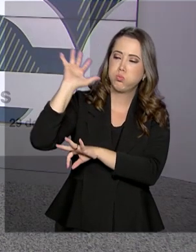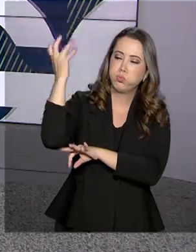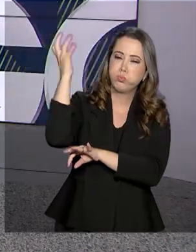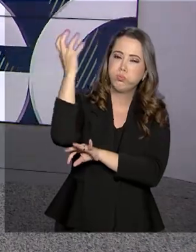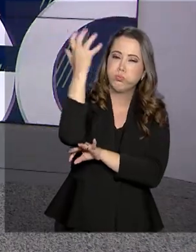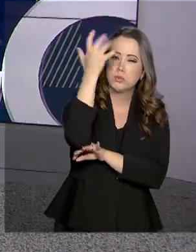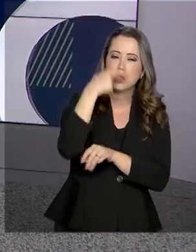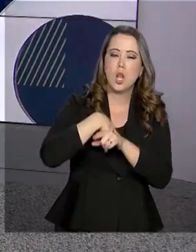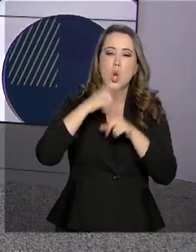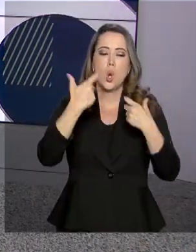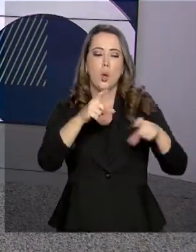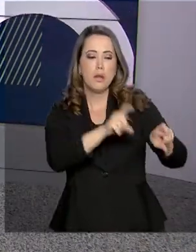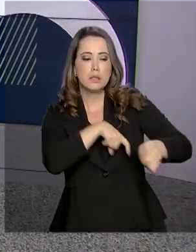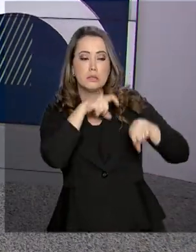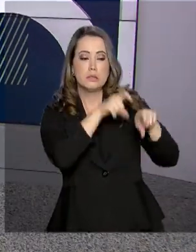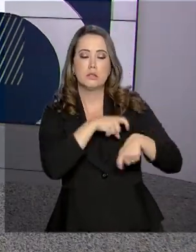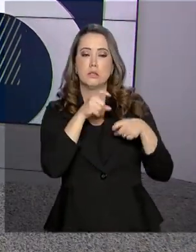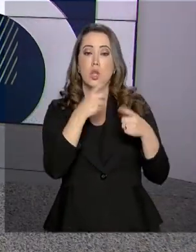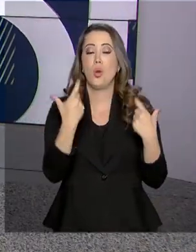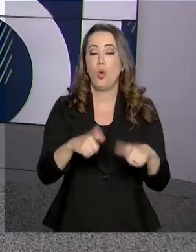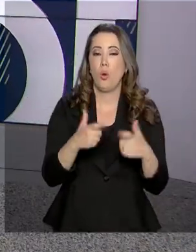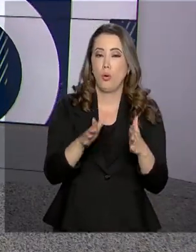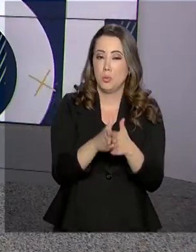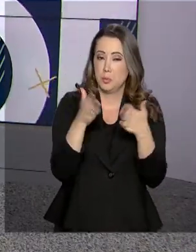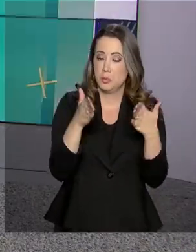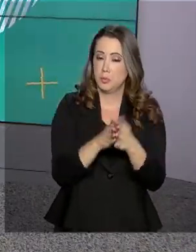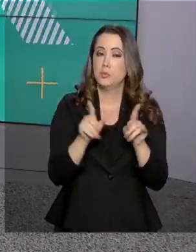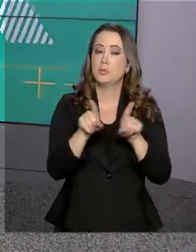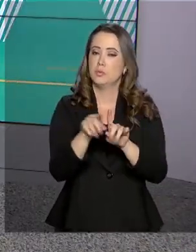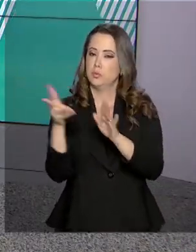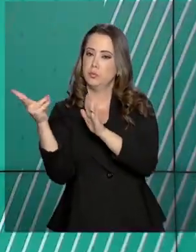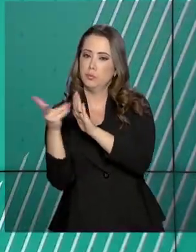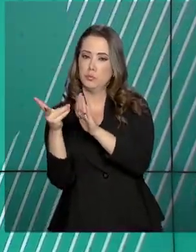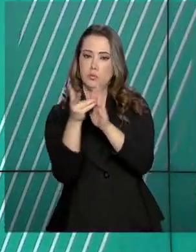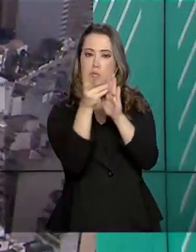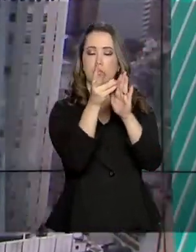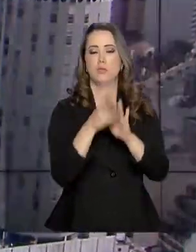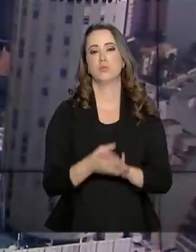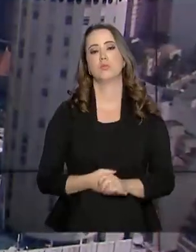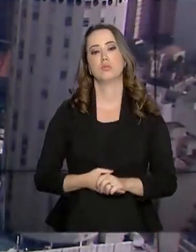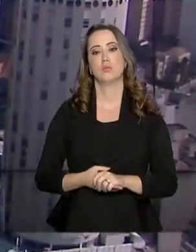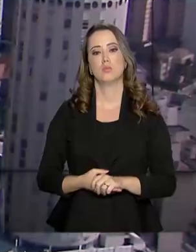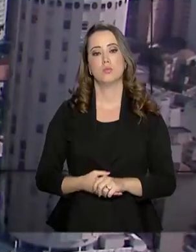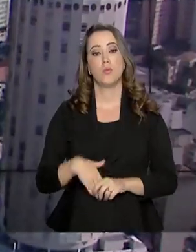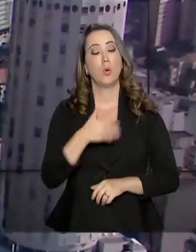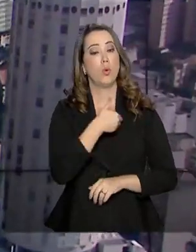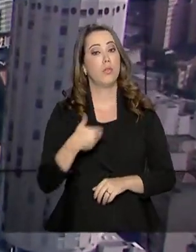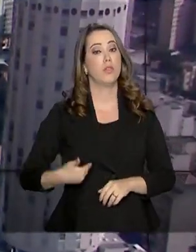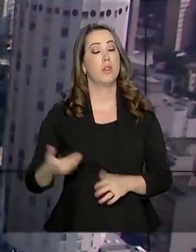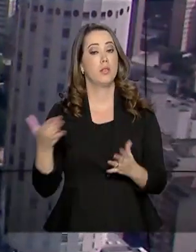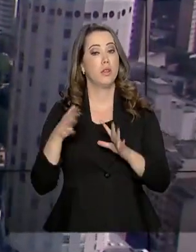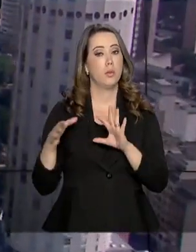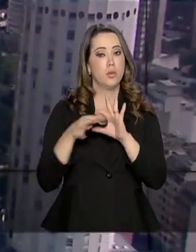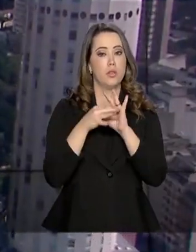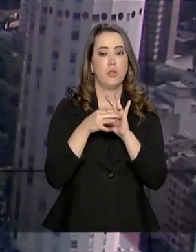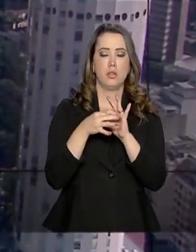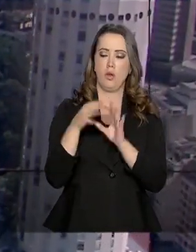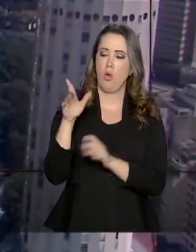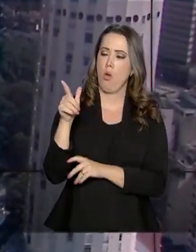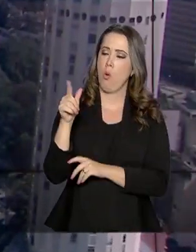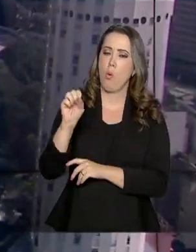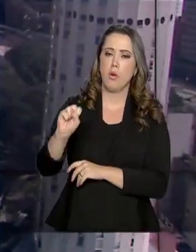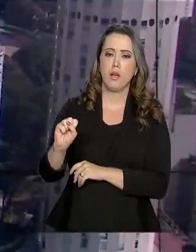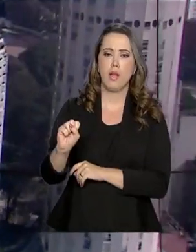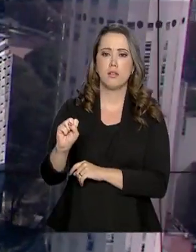assentamentos rurais, periferias e áreas indígenas. O governo quer integrar o gás natural à matriz